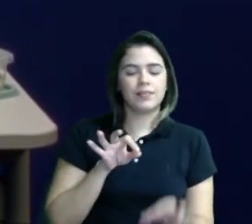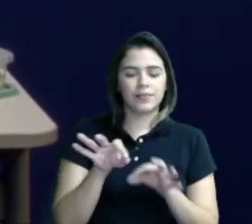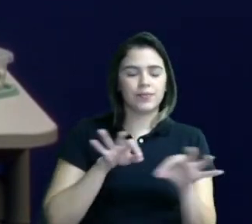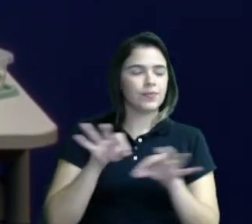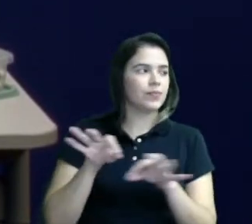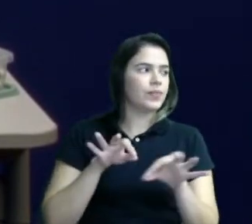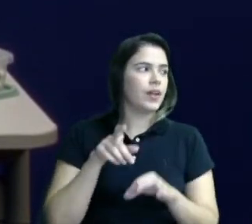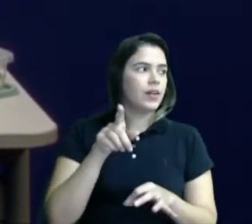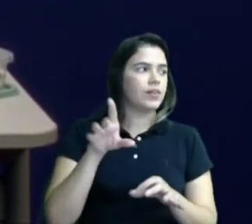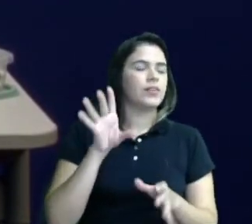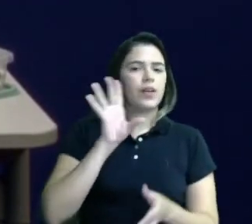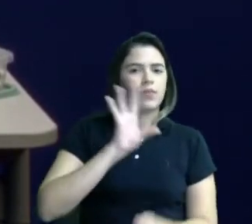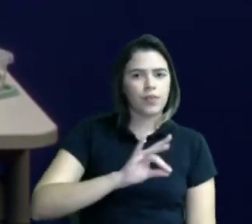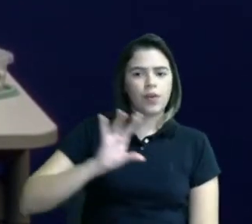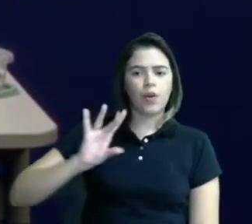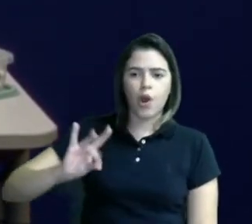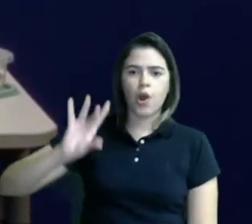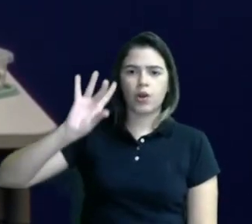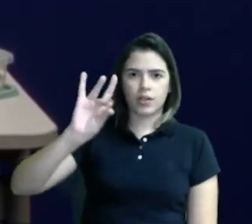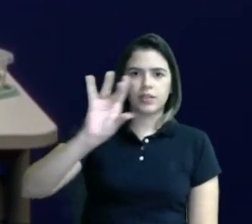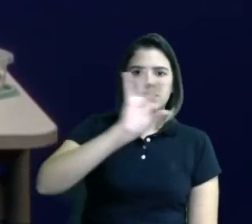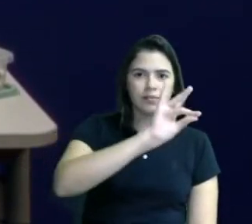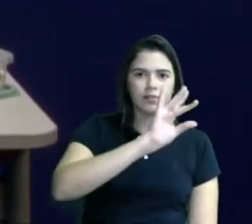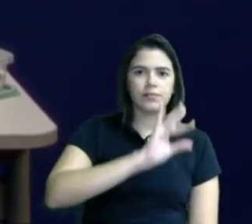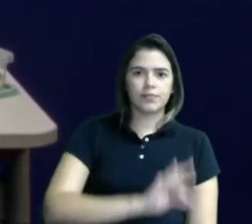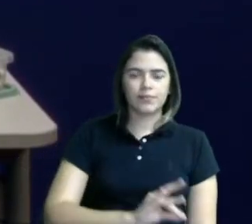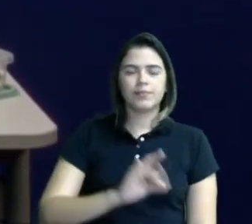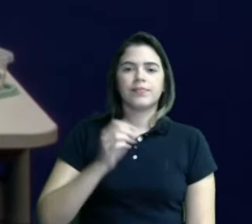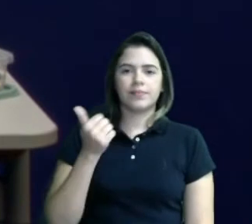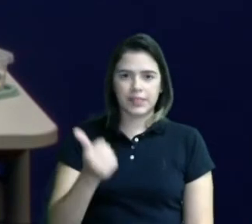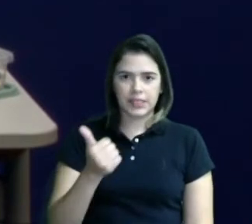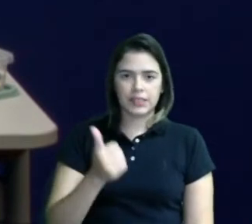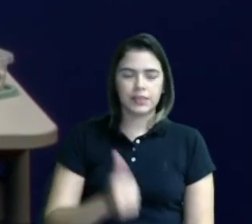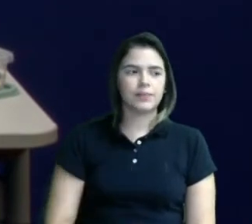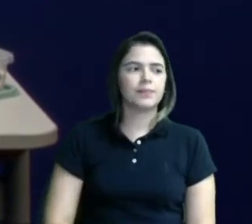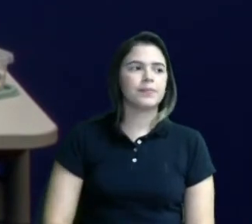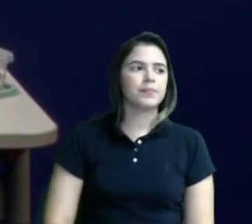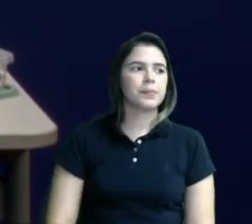Vocês vão colando, ó. Tá certo? Vão colando.